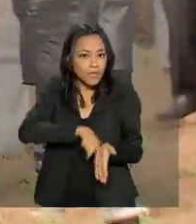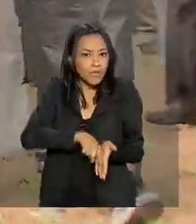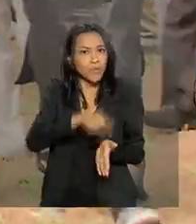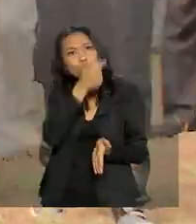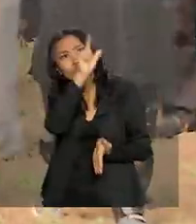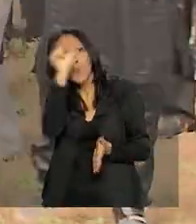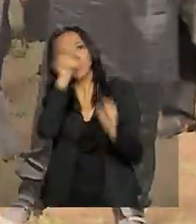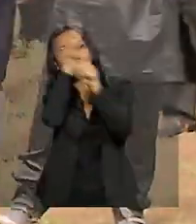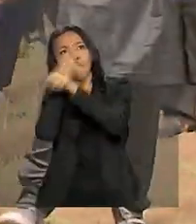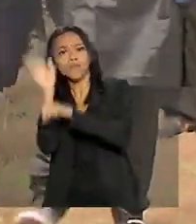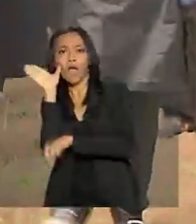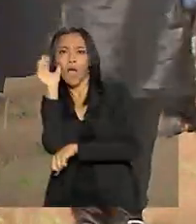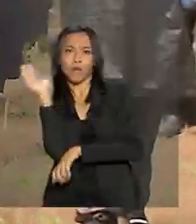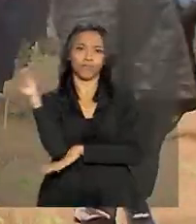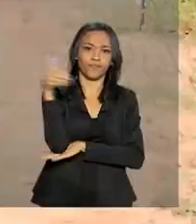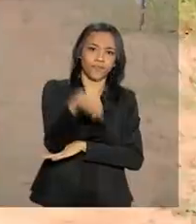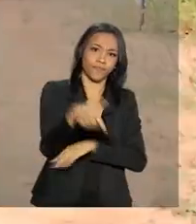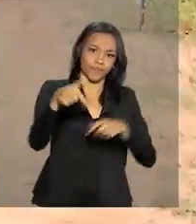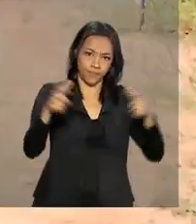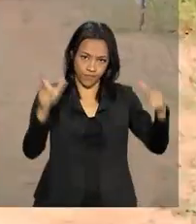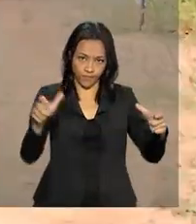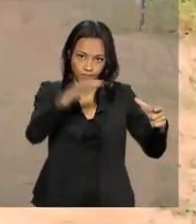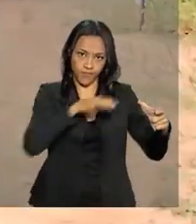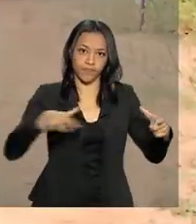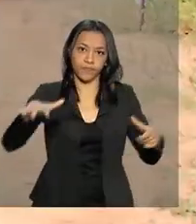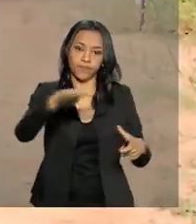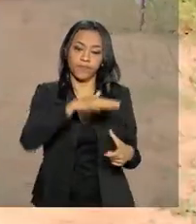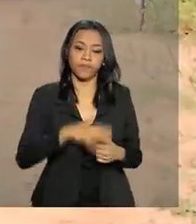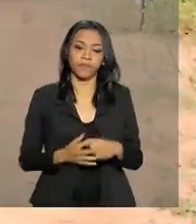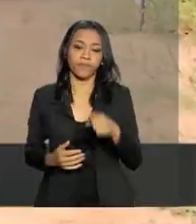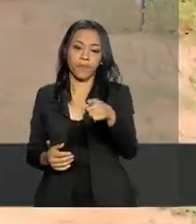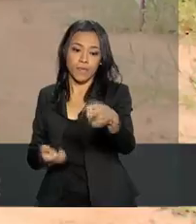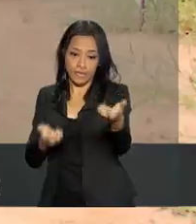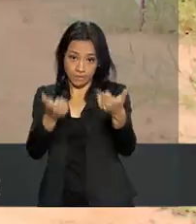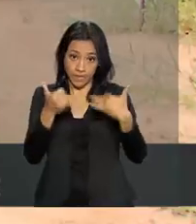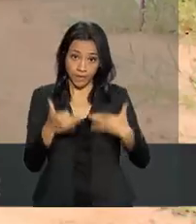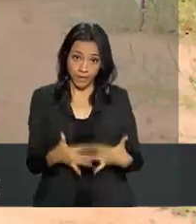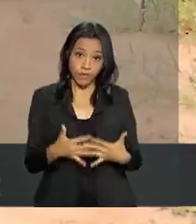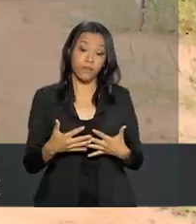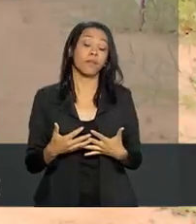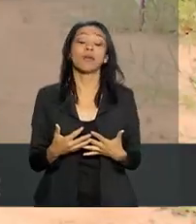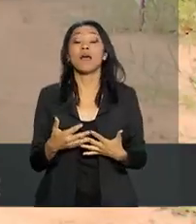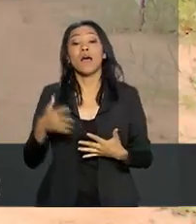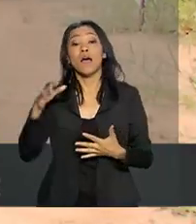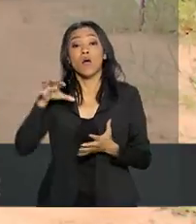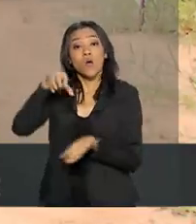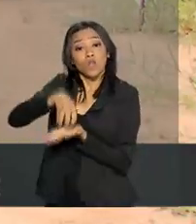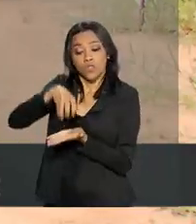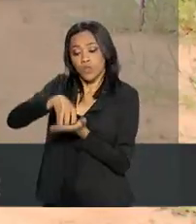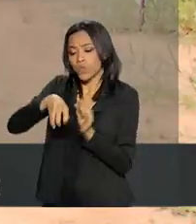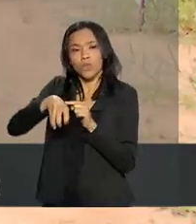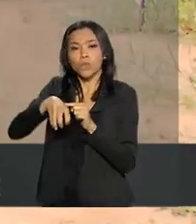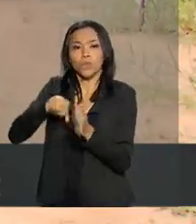outros países aqui da África. É um momento em que a instituição de pesquisa